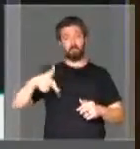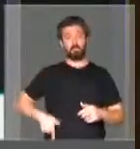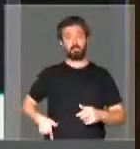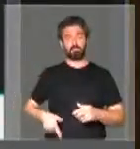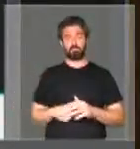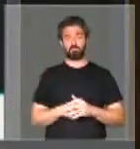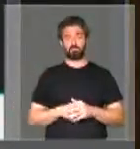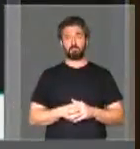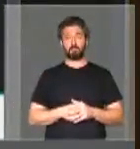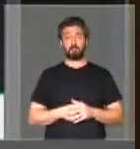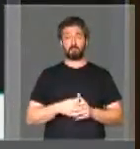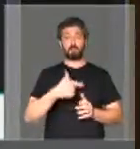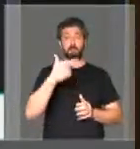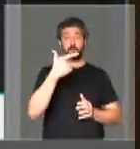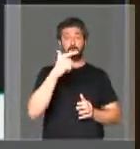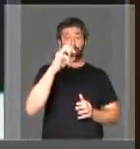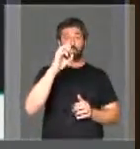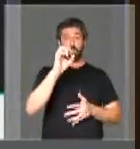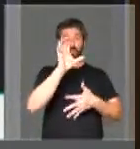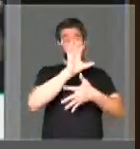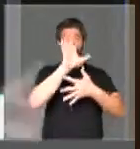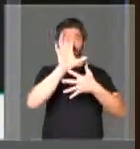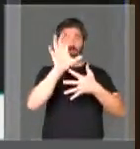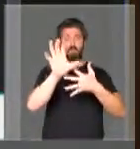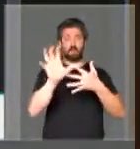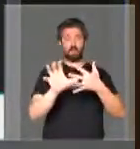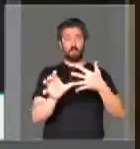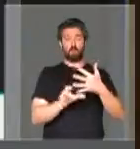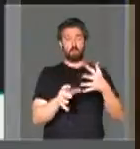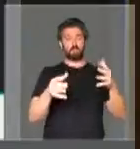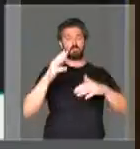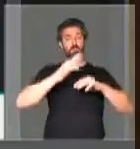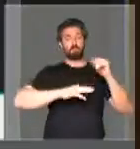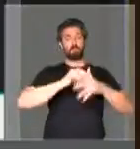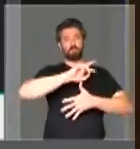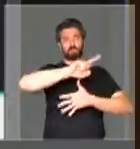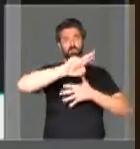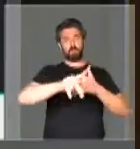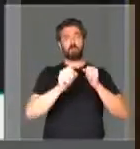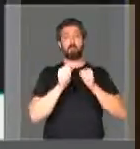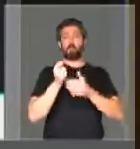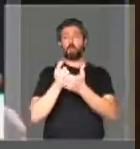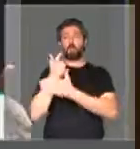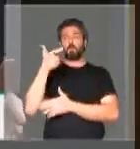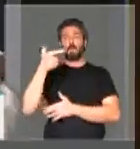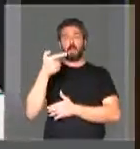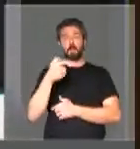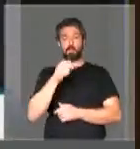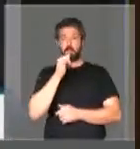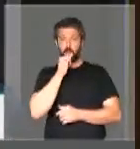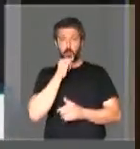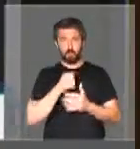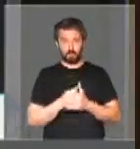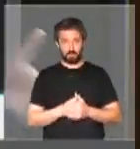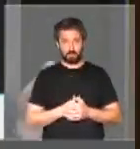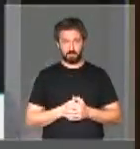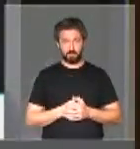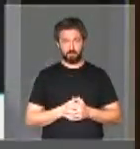decreto dá acesso a mais de 20 categorias diferentes a armas. Por exemplo,